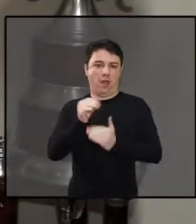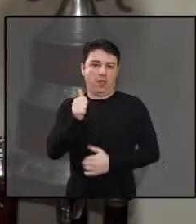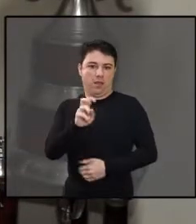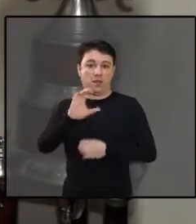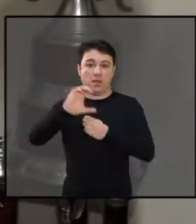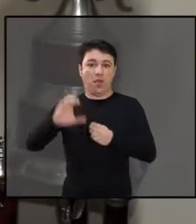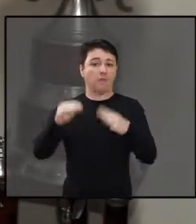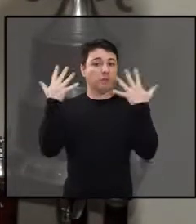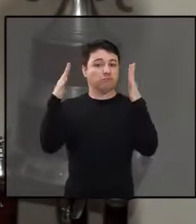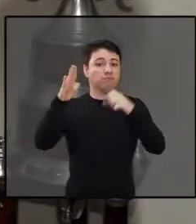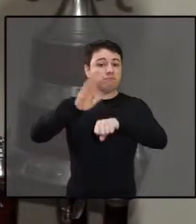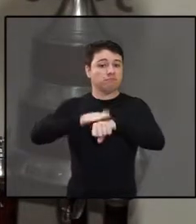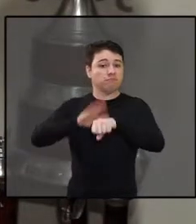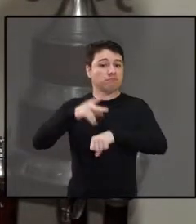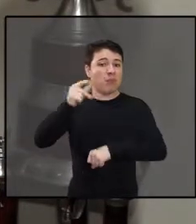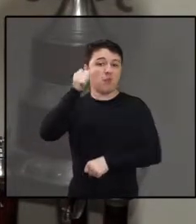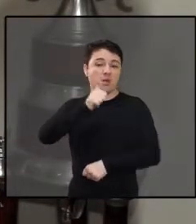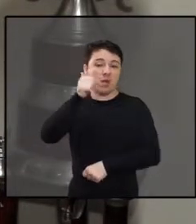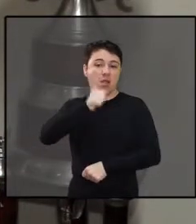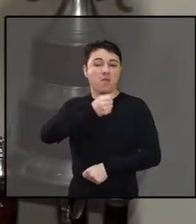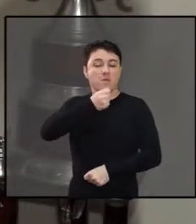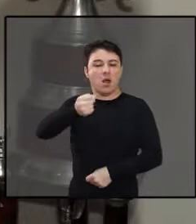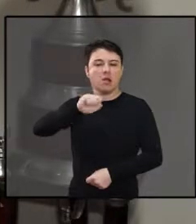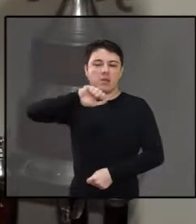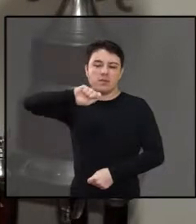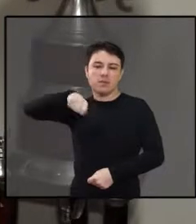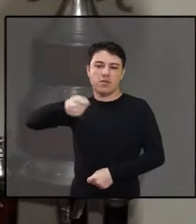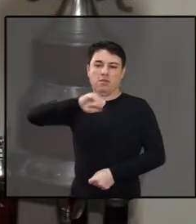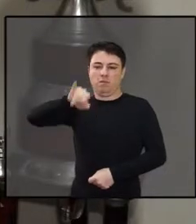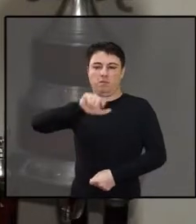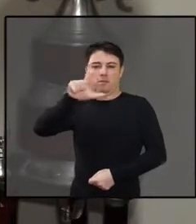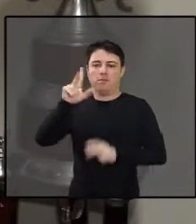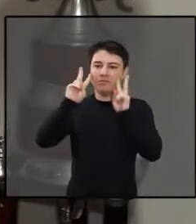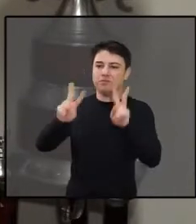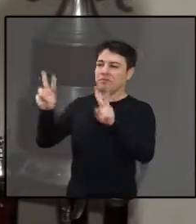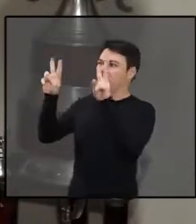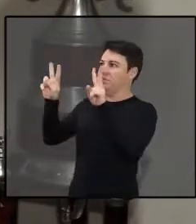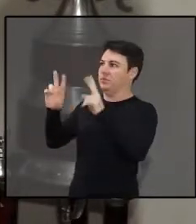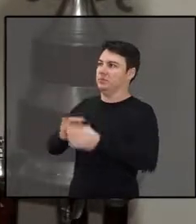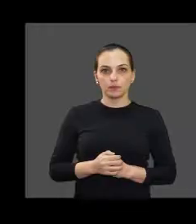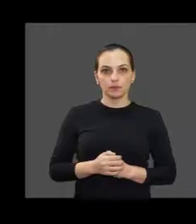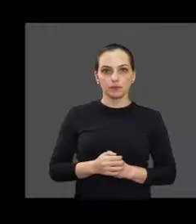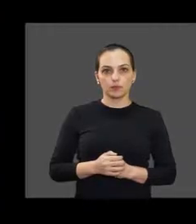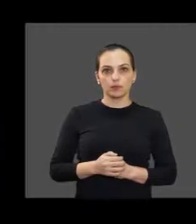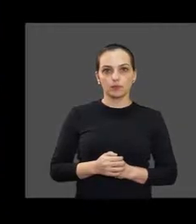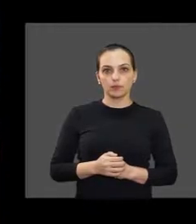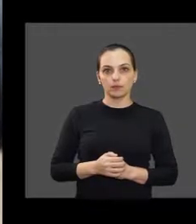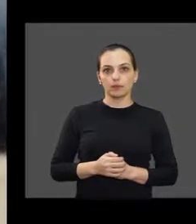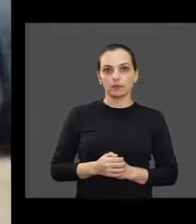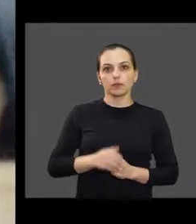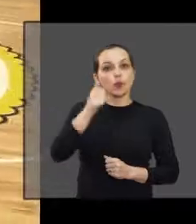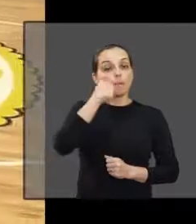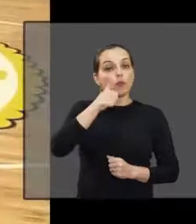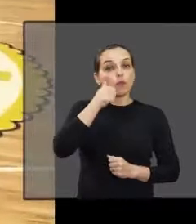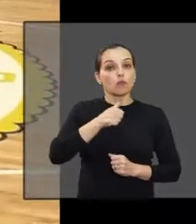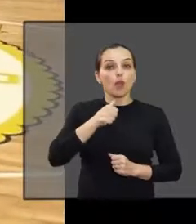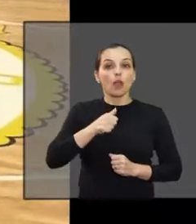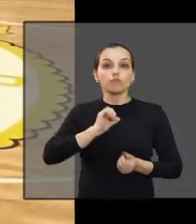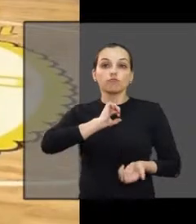Gustavo foi homenageada na Câmara Municipal. Veja a reportagem de Jéssica Leal. Muita luta,